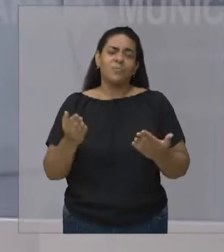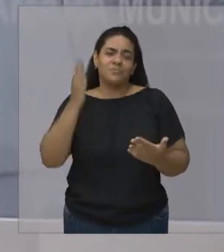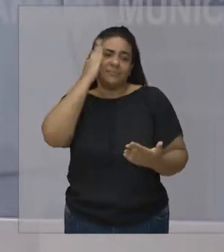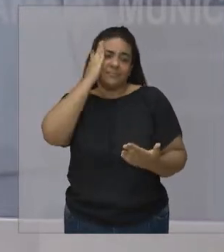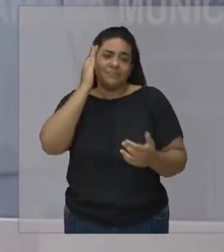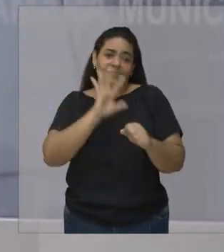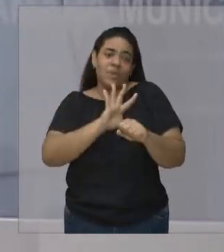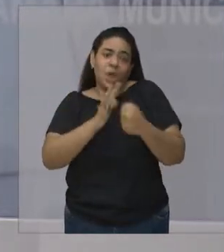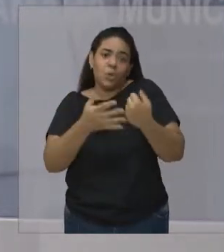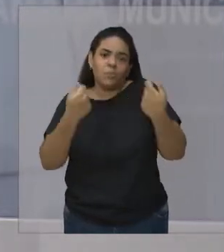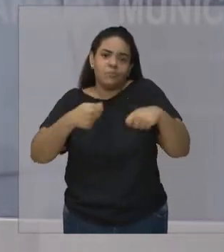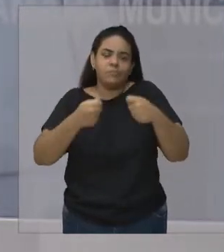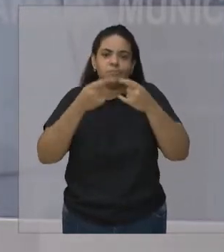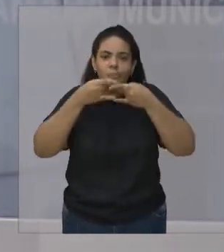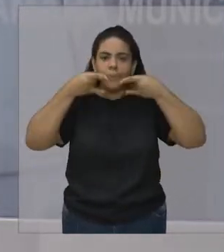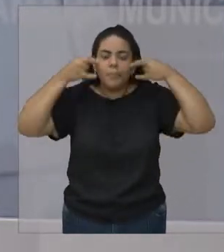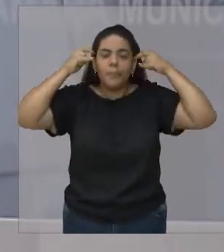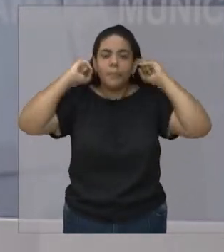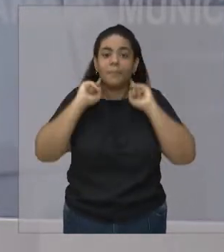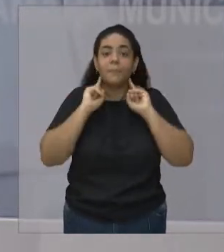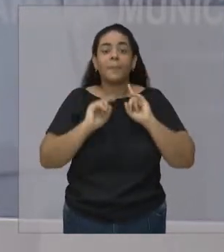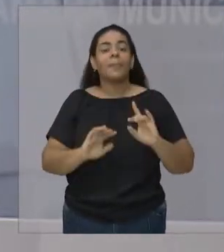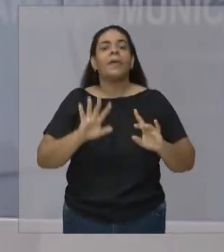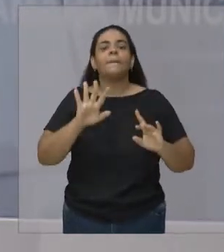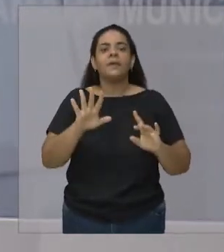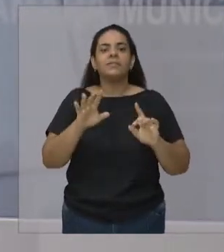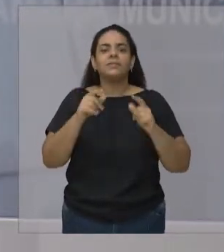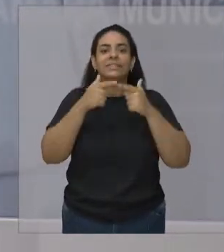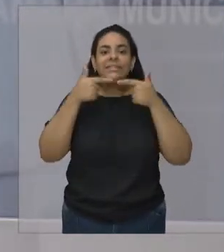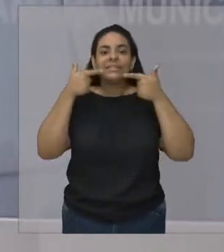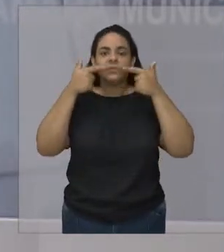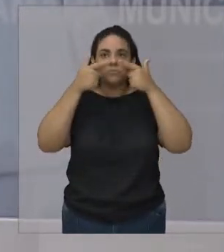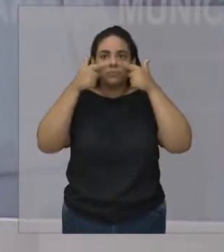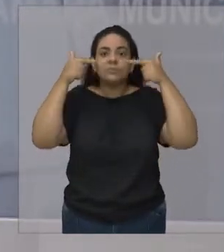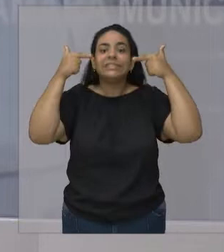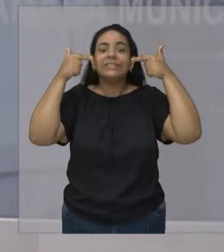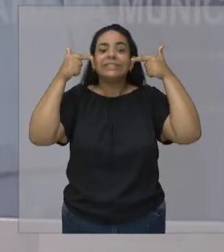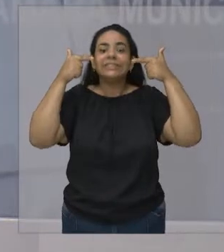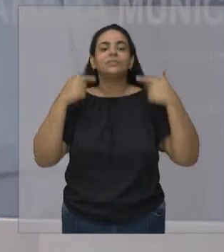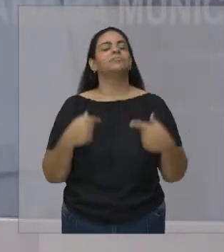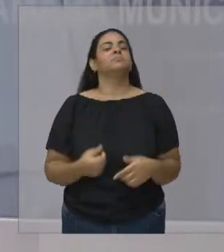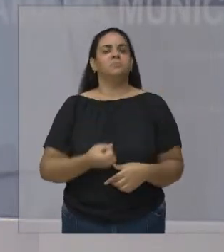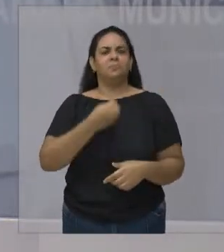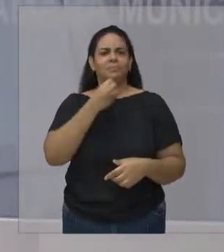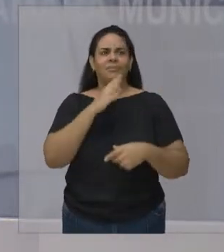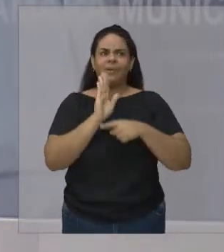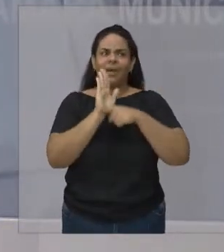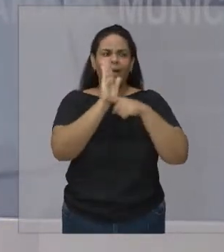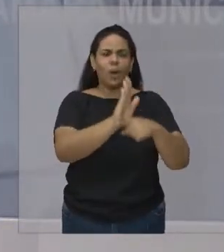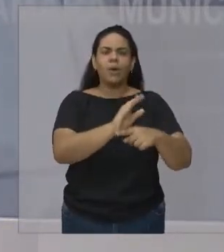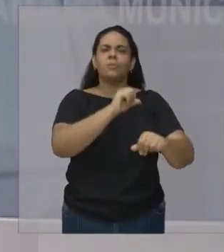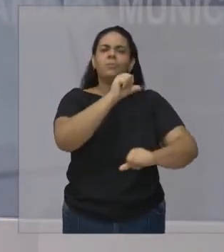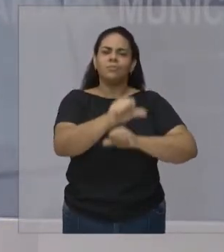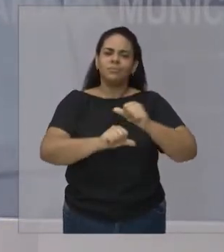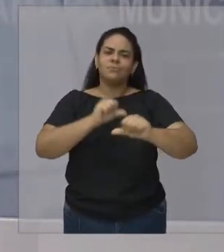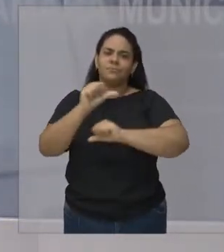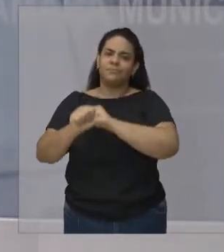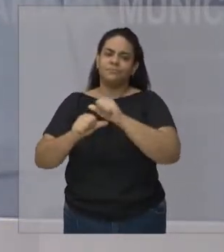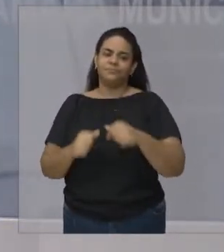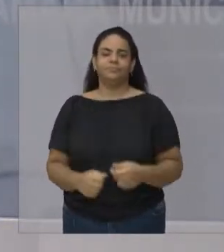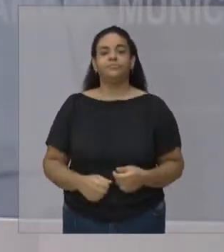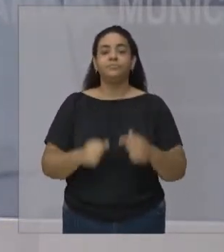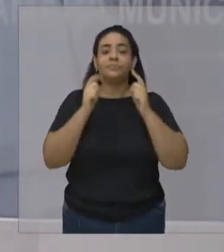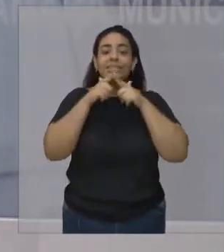se for possível Porque eu sempre falo que o sorriso Ele é como um espelho Que se eu sorrir para você